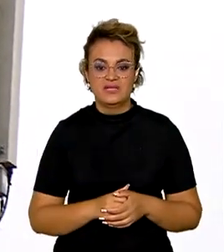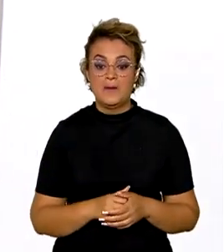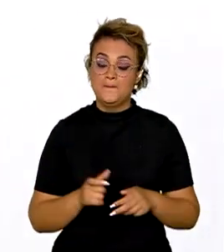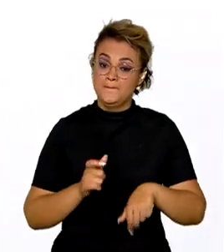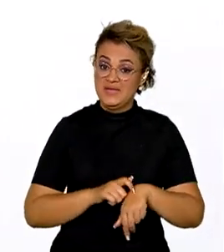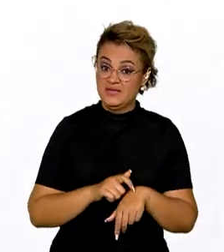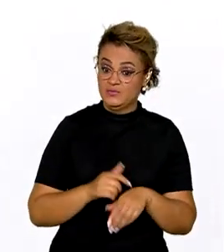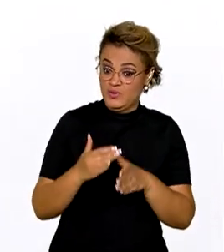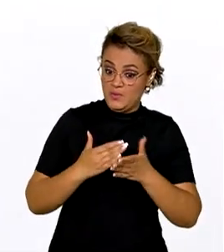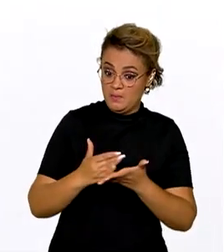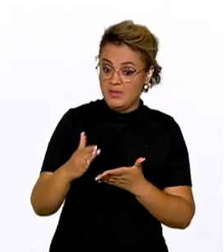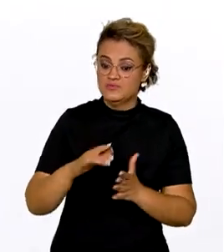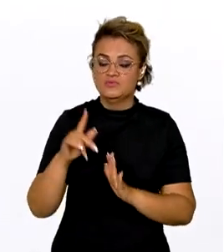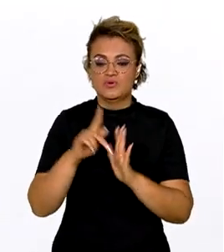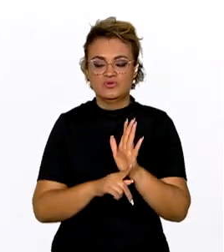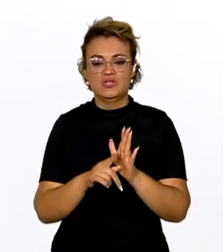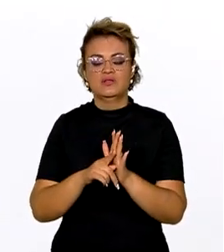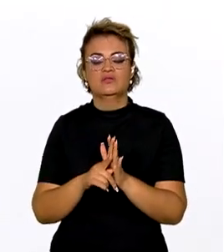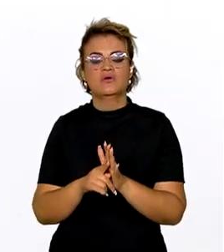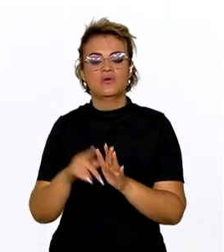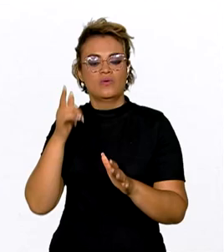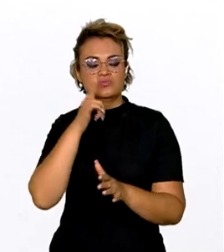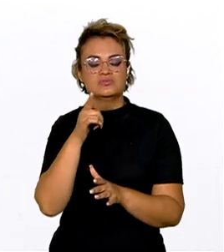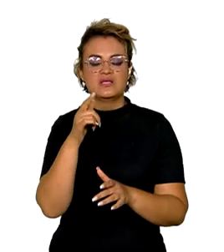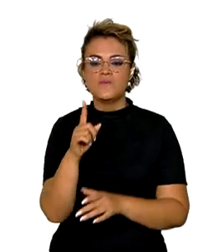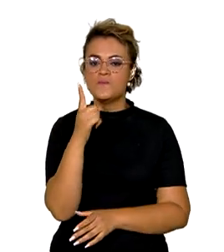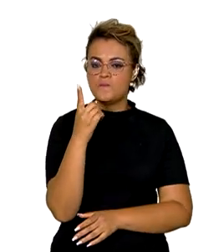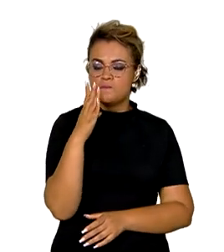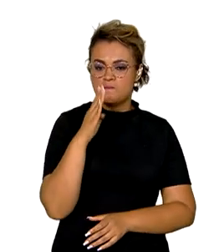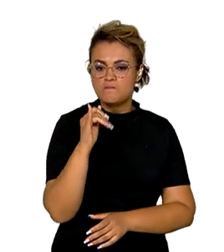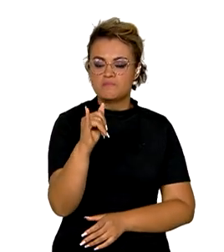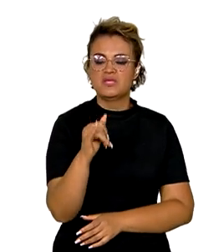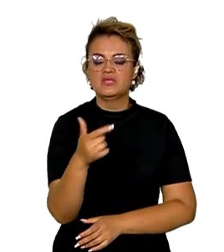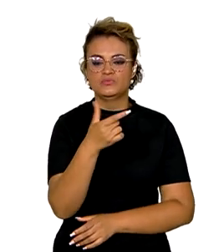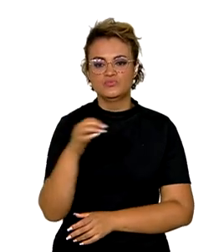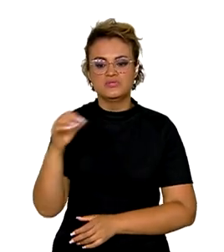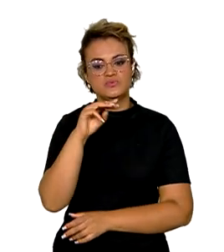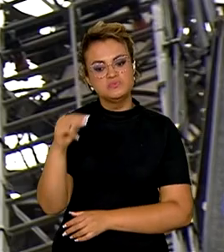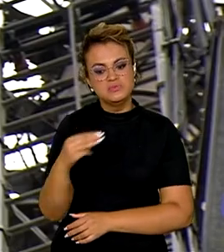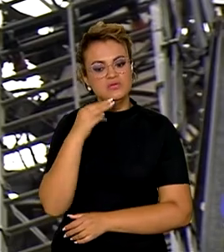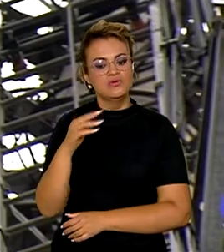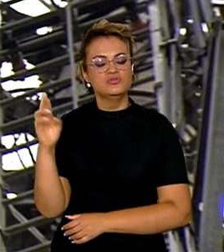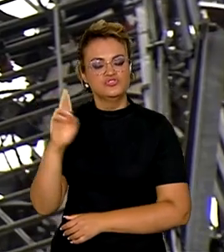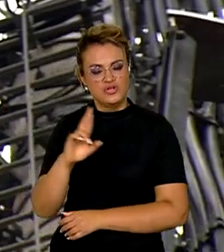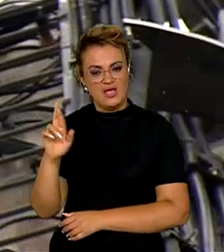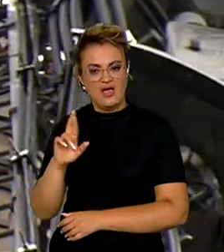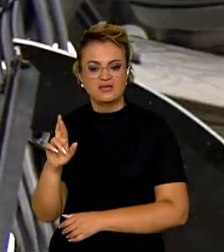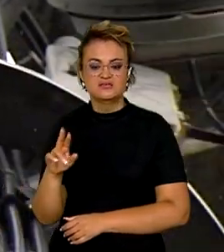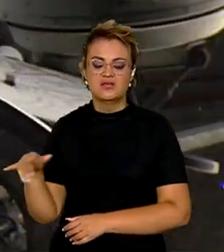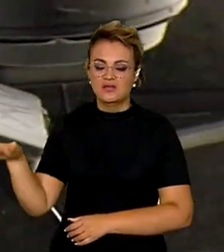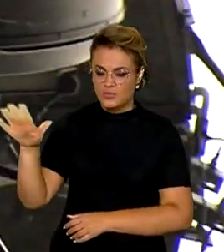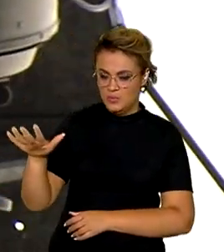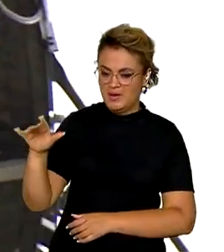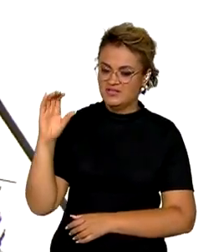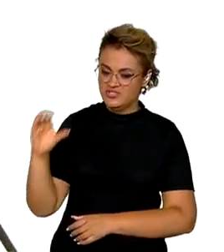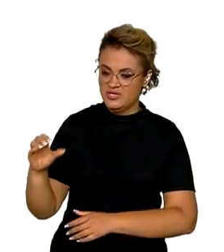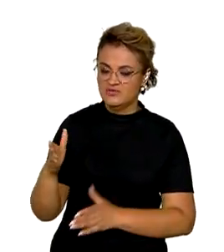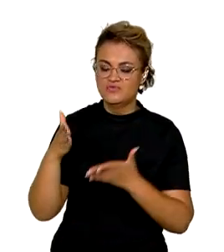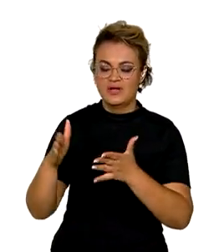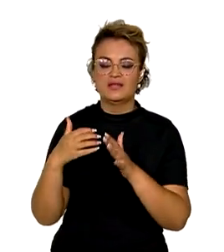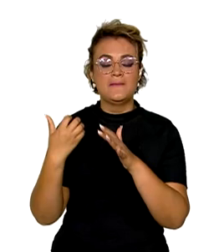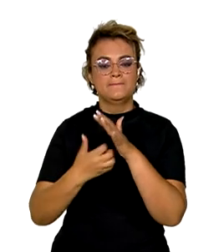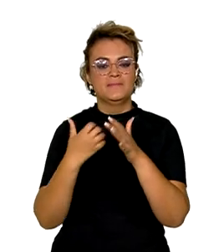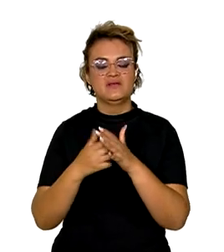fase inicial do projeto prevê a concessão de 1 bilhão e 200 milhões de reais em uma linha de crédito para as